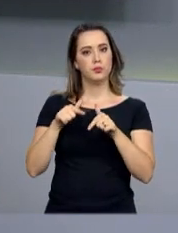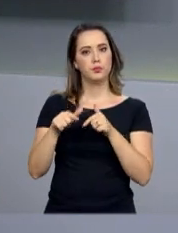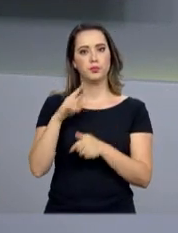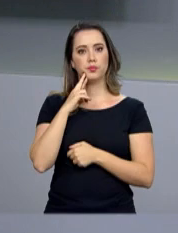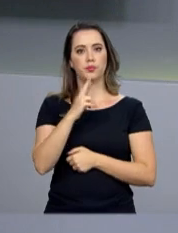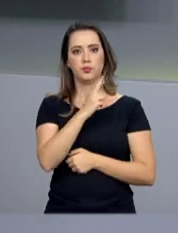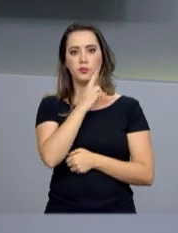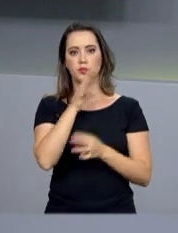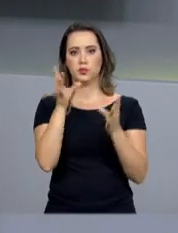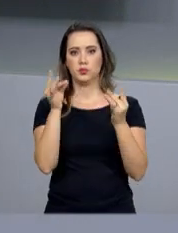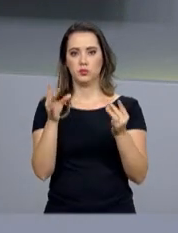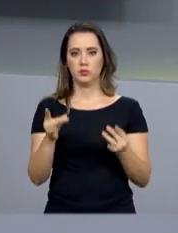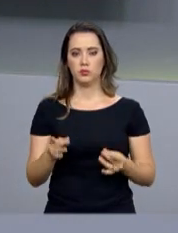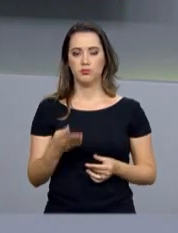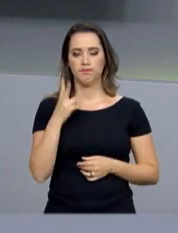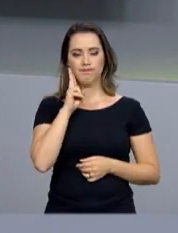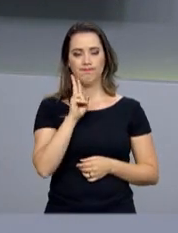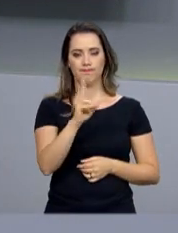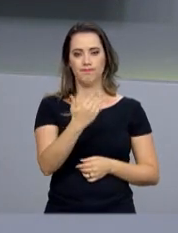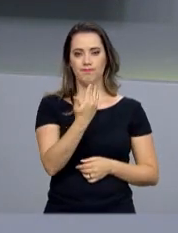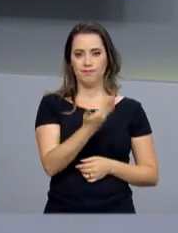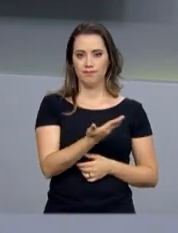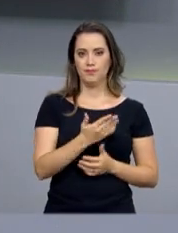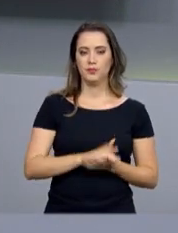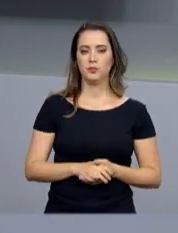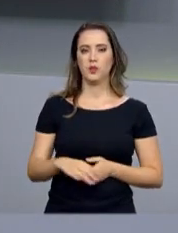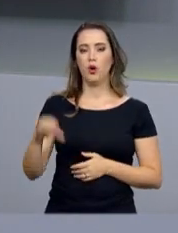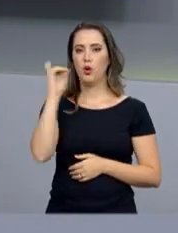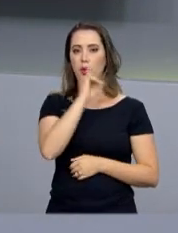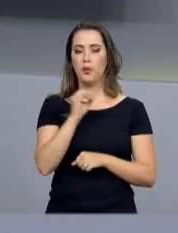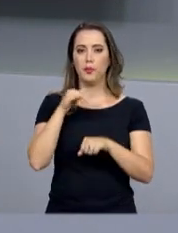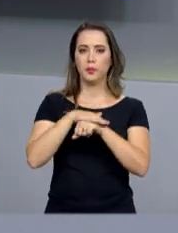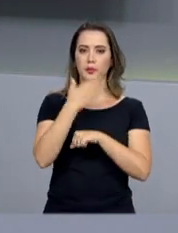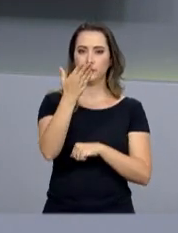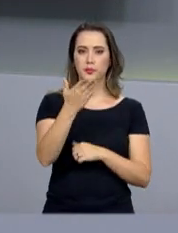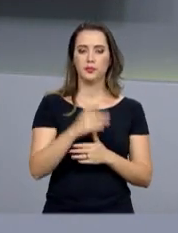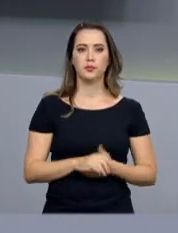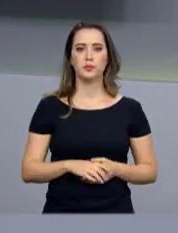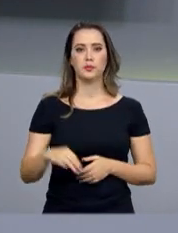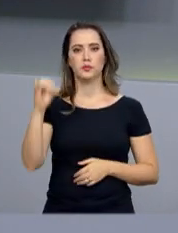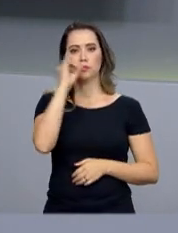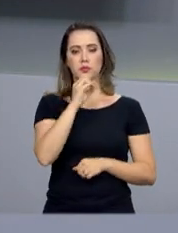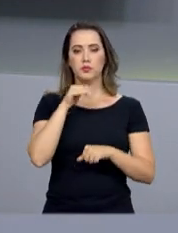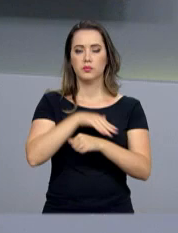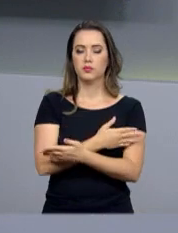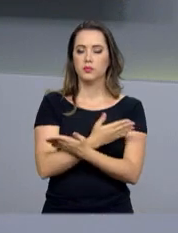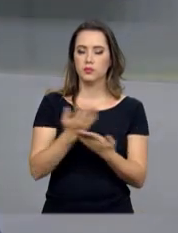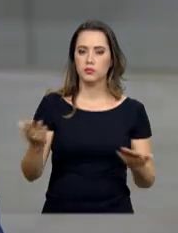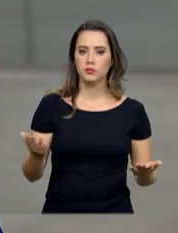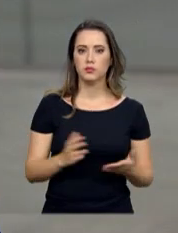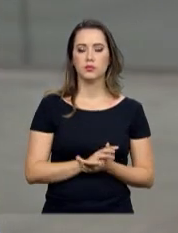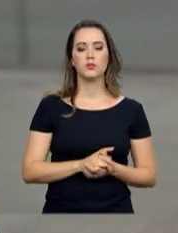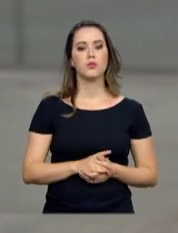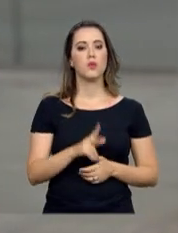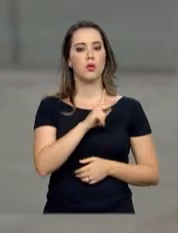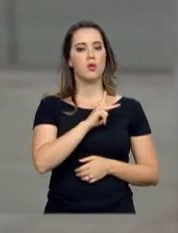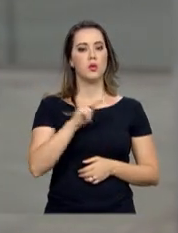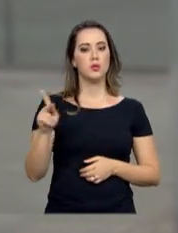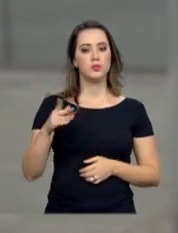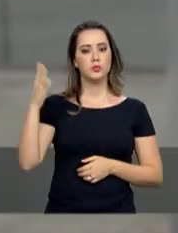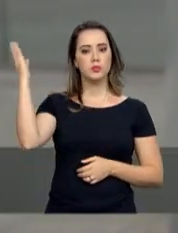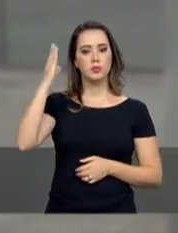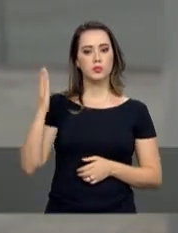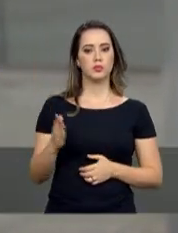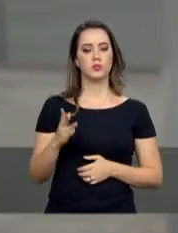detalhes para a gente é o repórter Pablo Mundim. Olá, Pablo. Boa noite para você. Boa noite, Roberto. Boa noite a todos. O presidente da